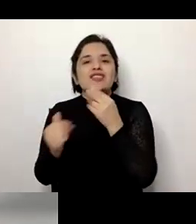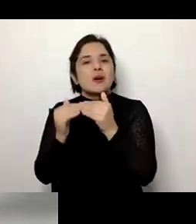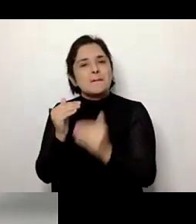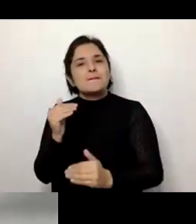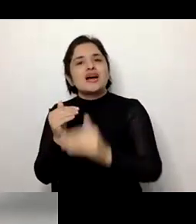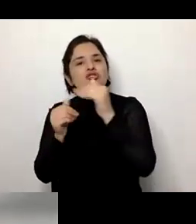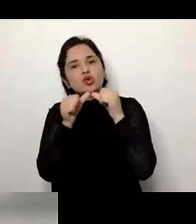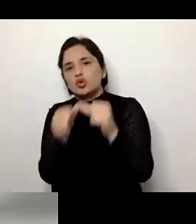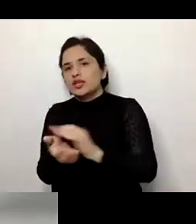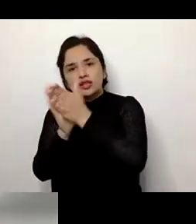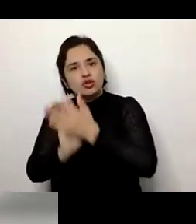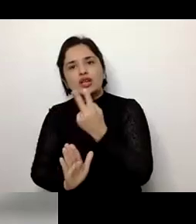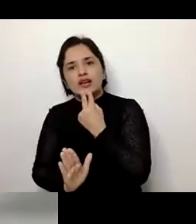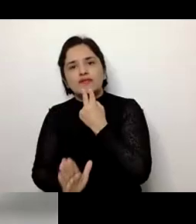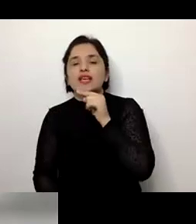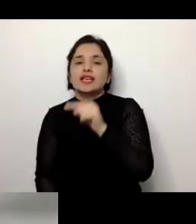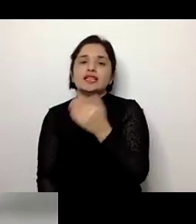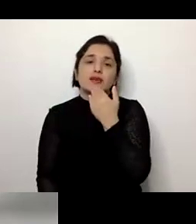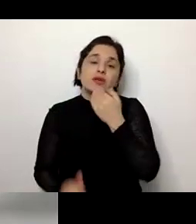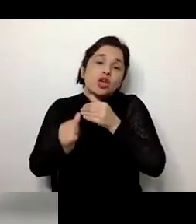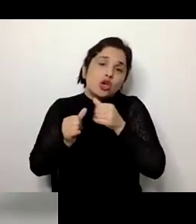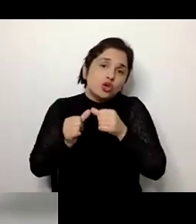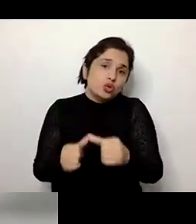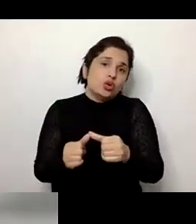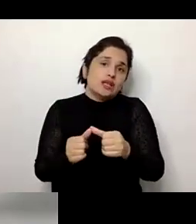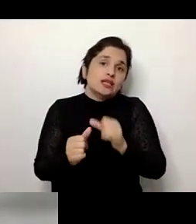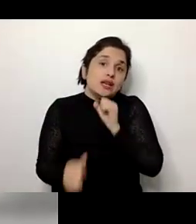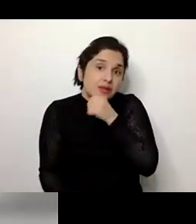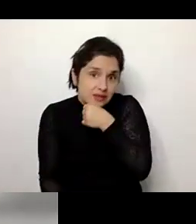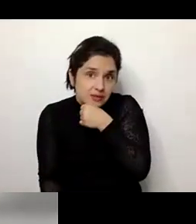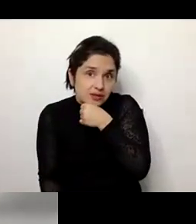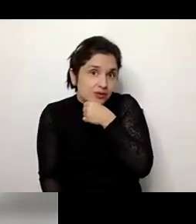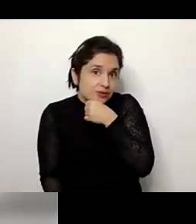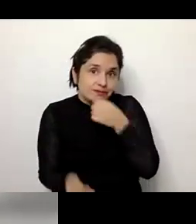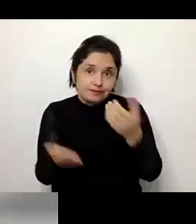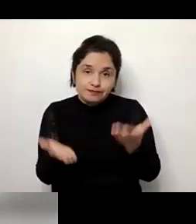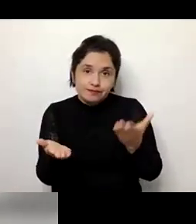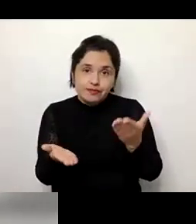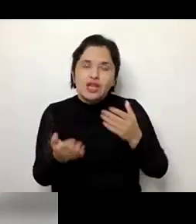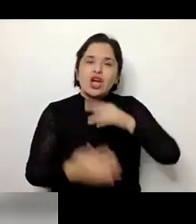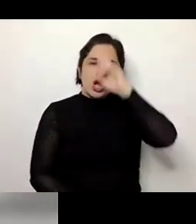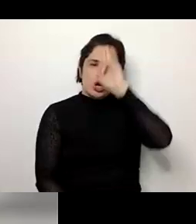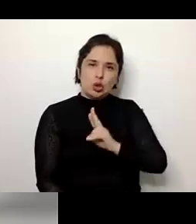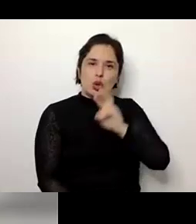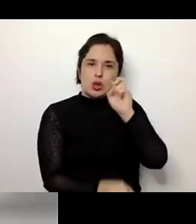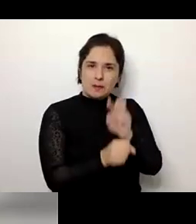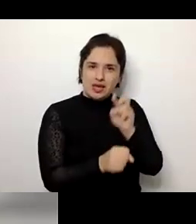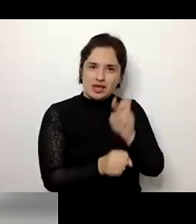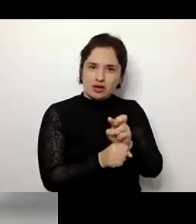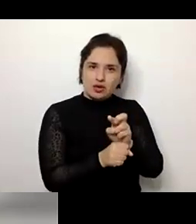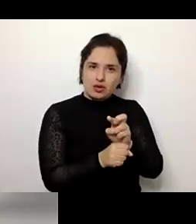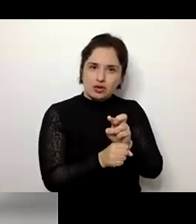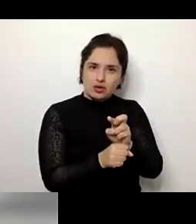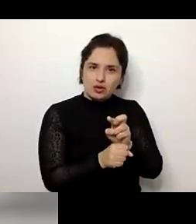a sua vida e também durante o envelhecimento. Então, o papel do pedagogo diferencial nesse